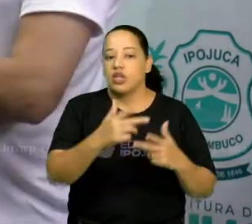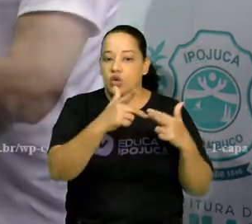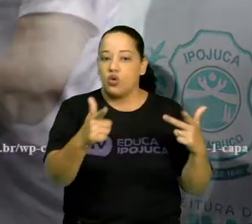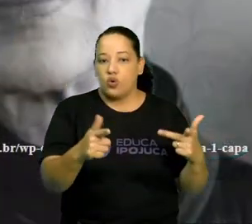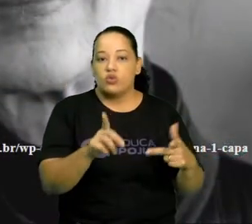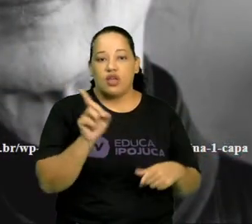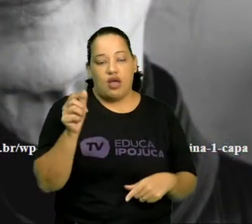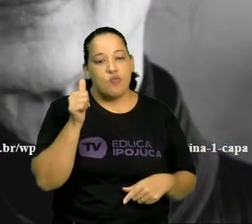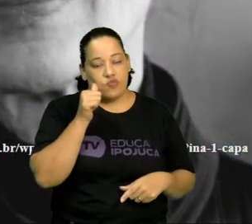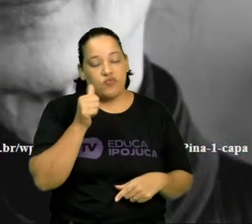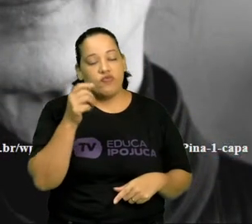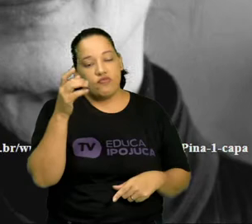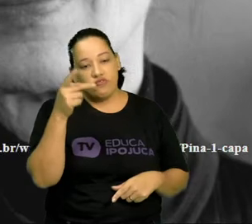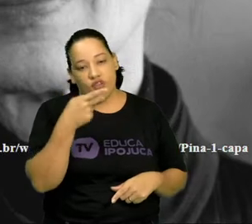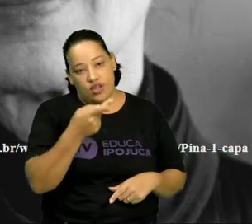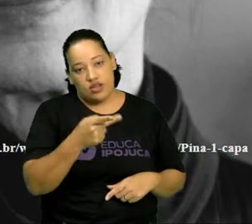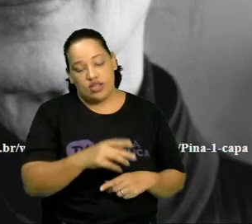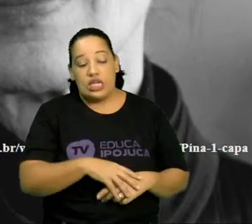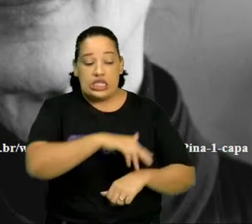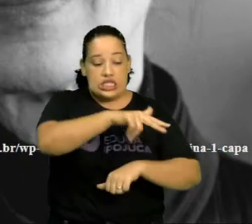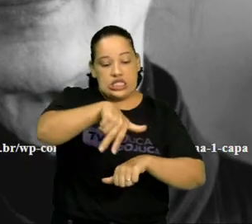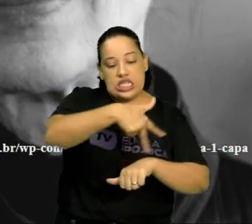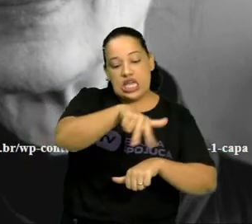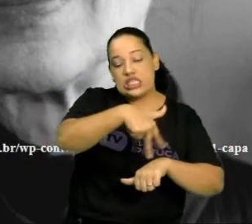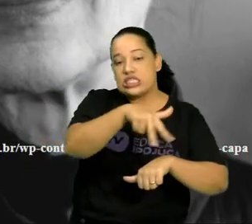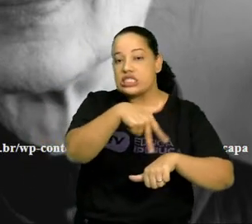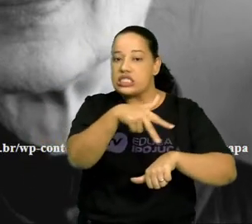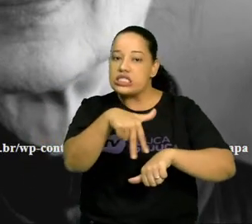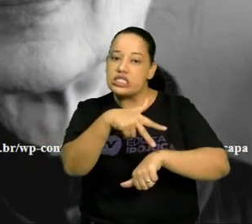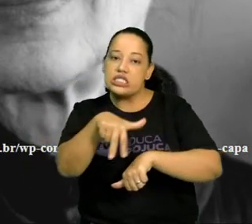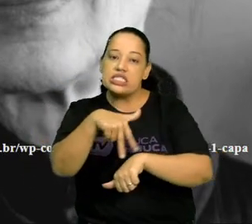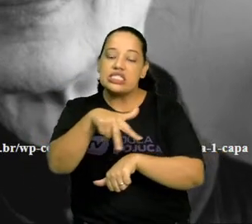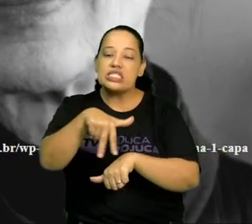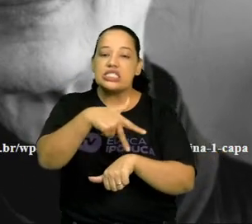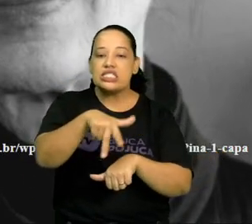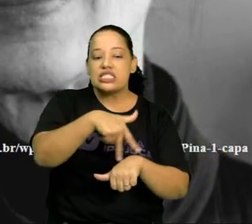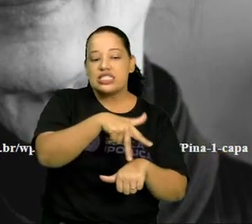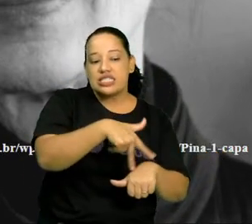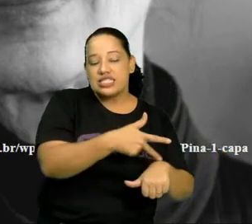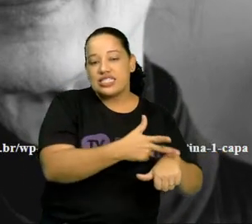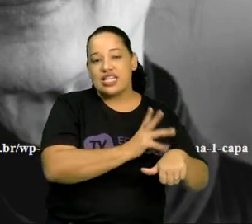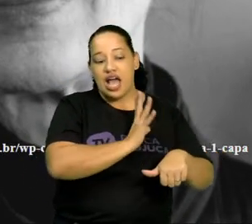Bausch fala. Dançar é uma forma de amar.